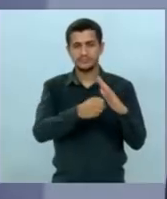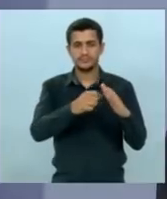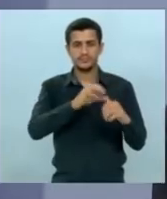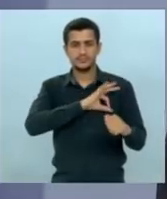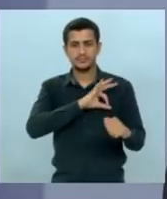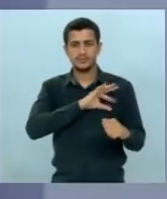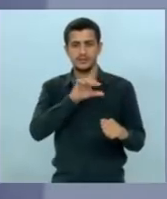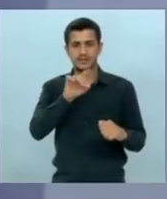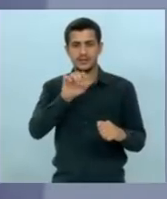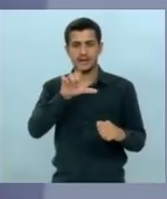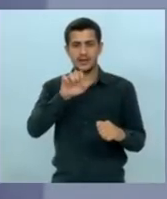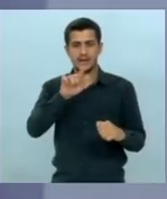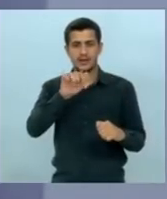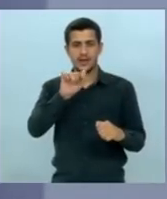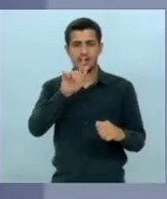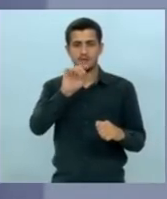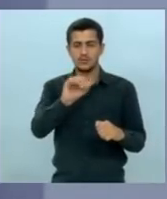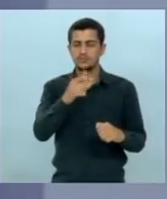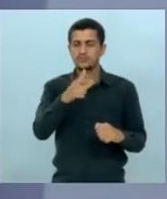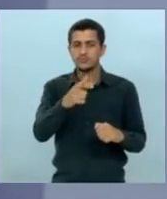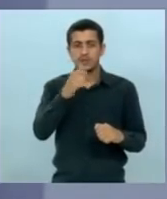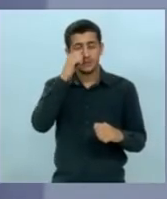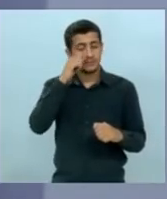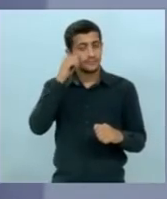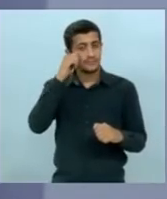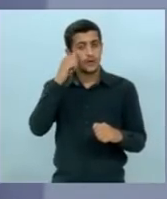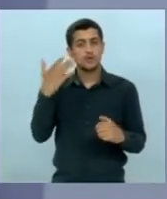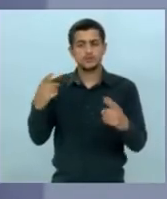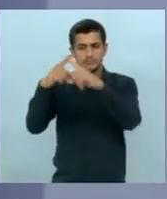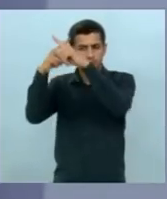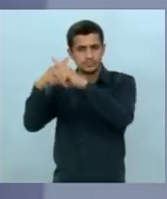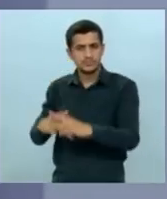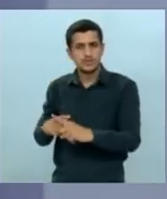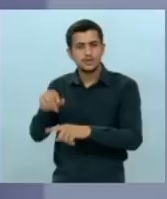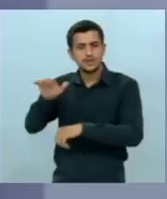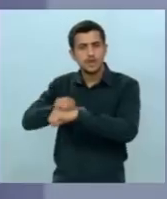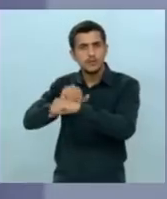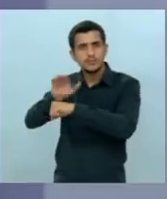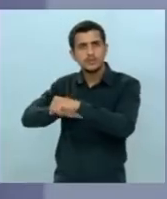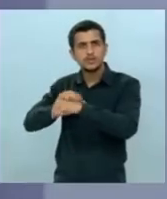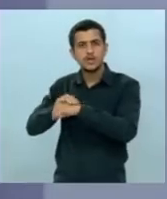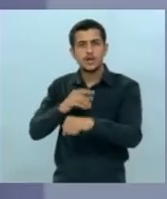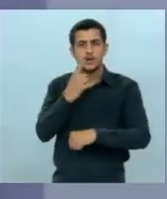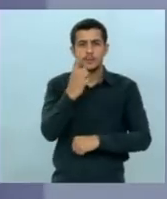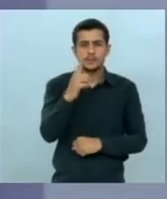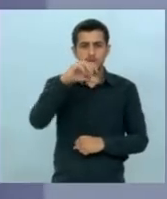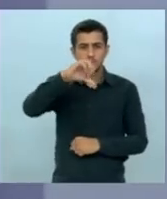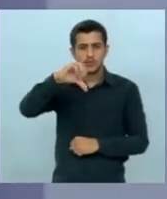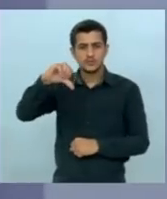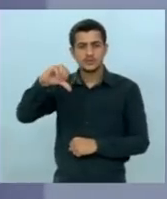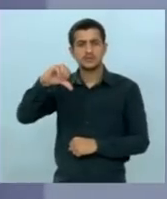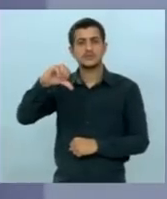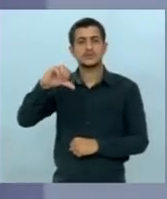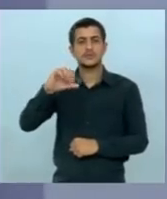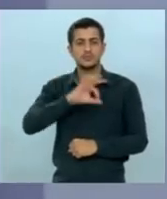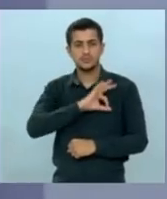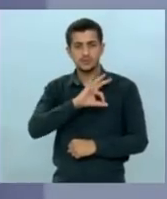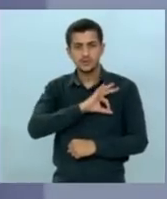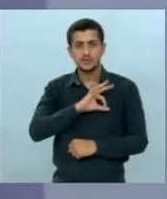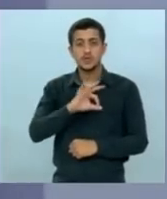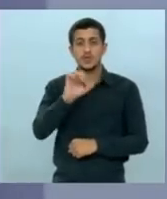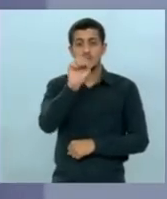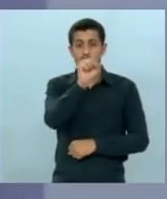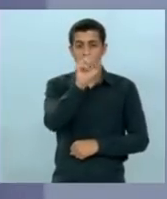aliado André Putinelli e hoje nós fizemos concurso chamamos mais de 1.900 policiais 800 viaturas